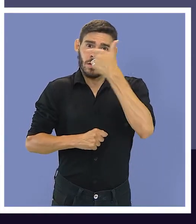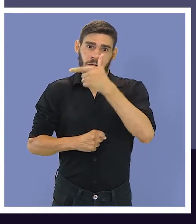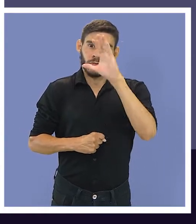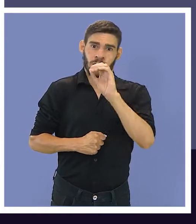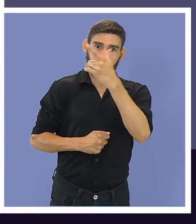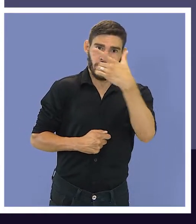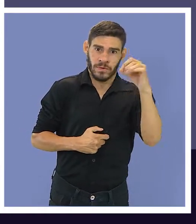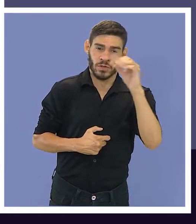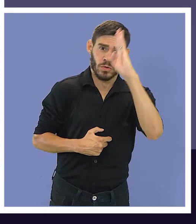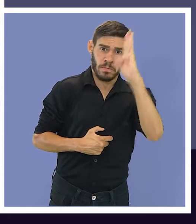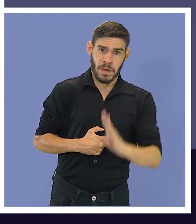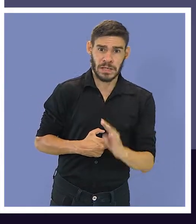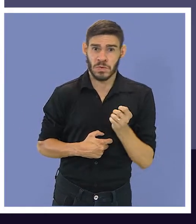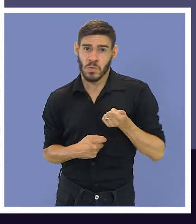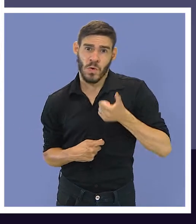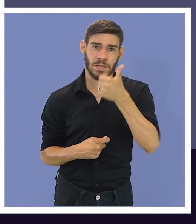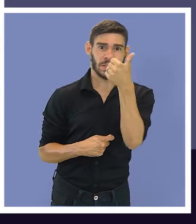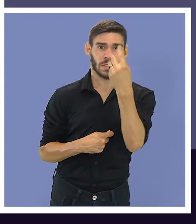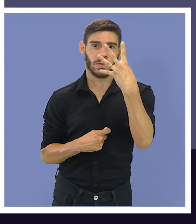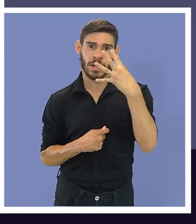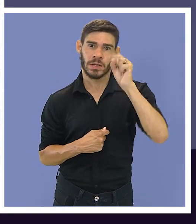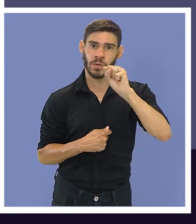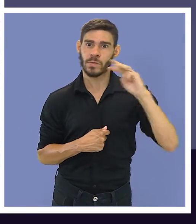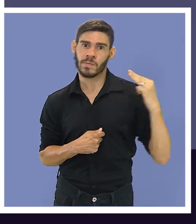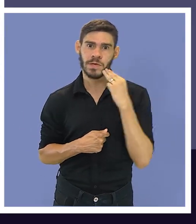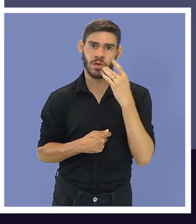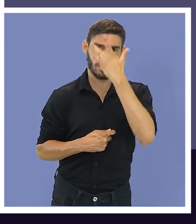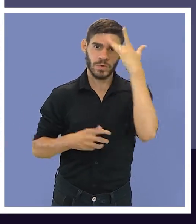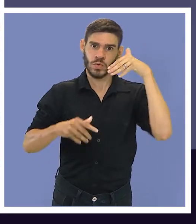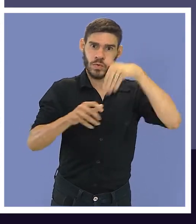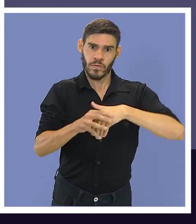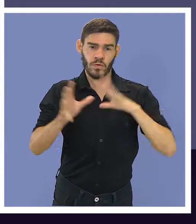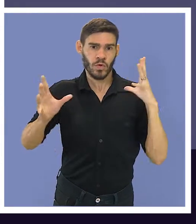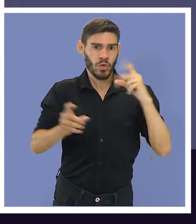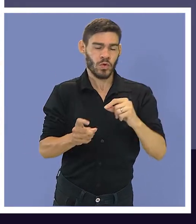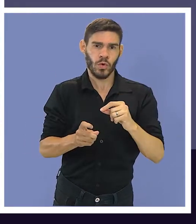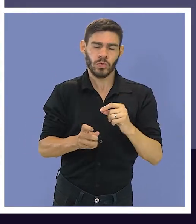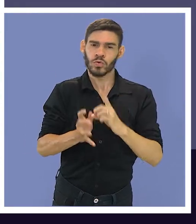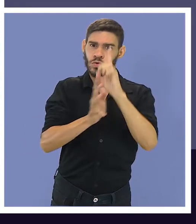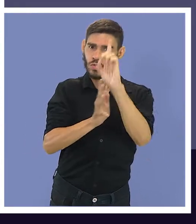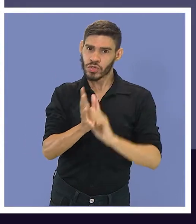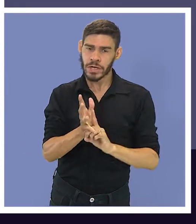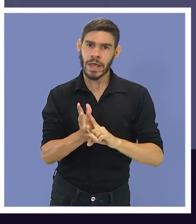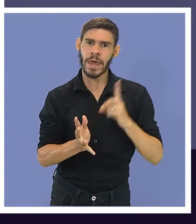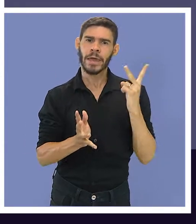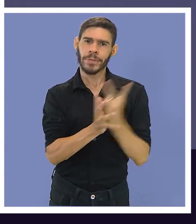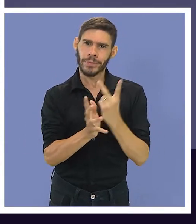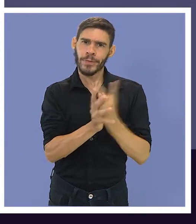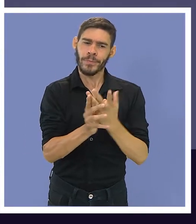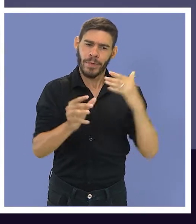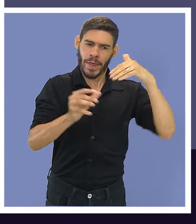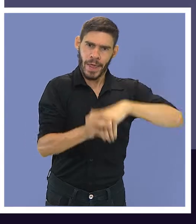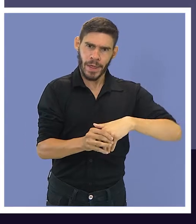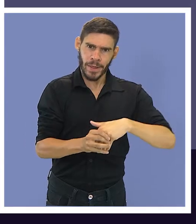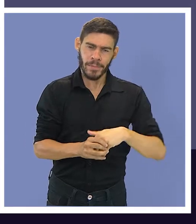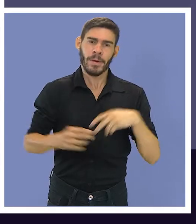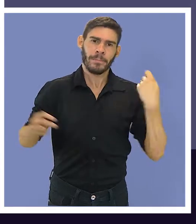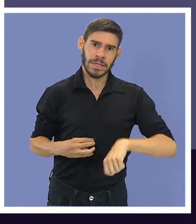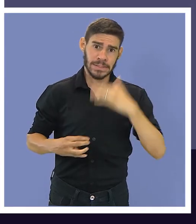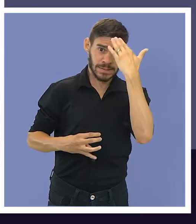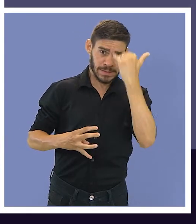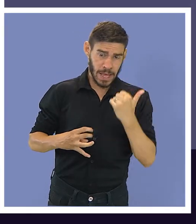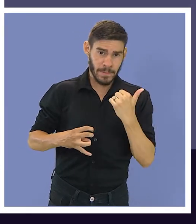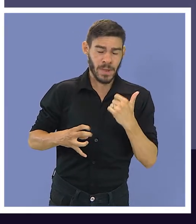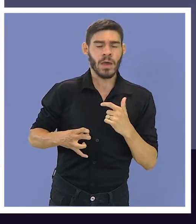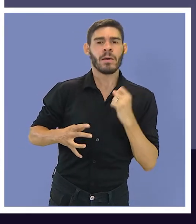Em 2020, o Brasil teve quase 148 milhões de eleitores, todos com o mesmo direito ao voto. Mas é preciso